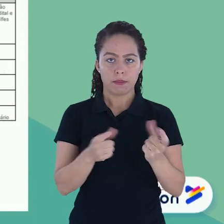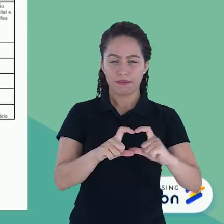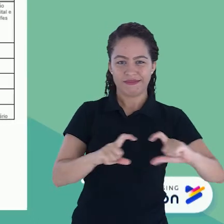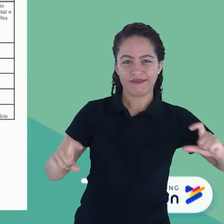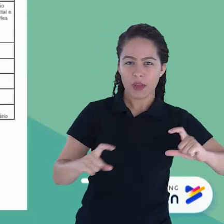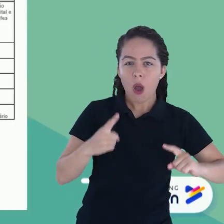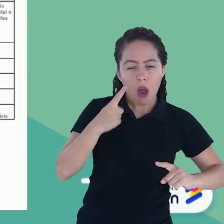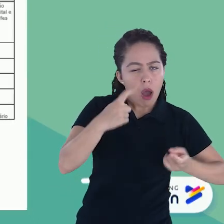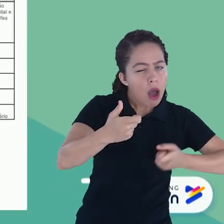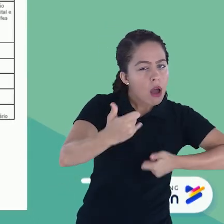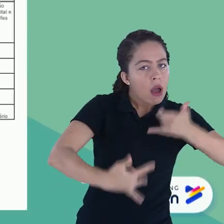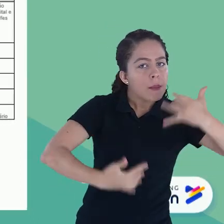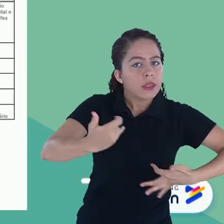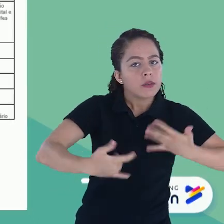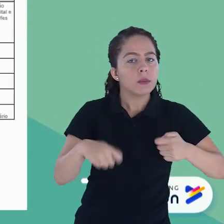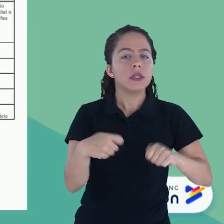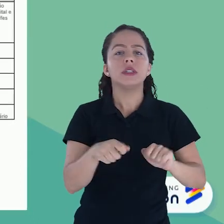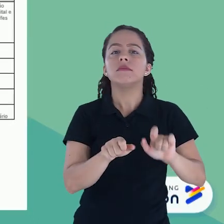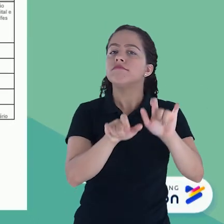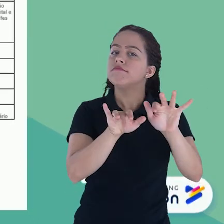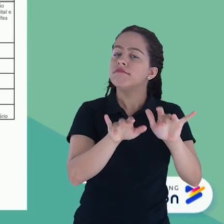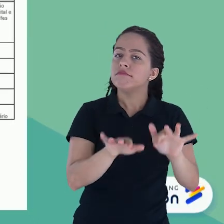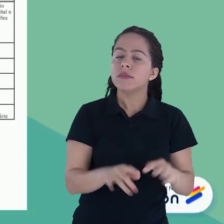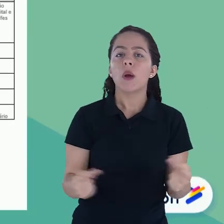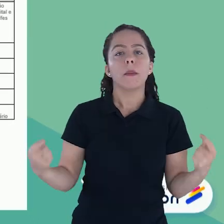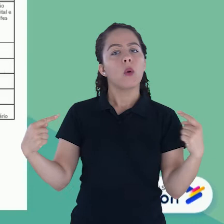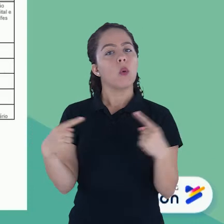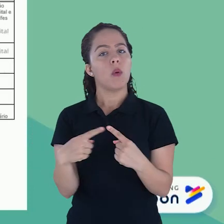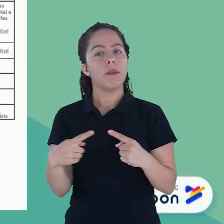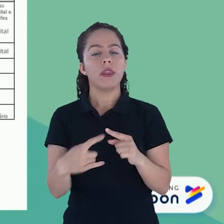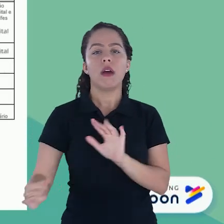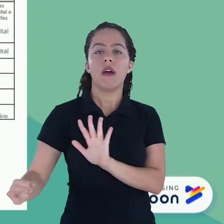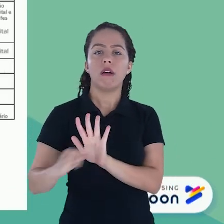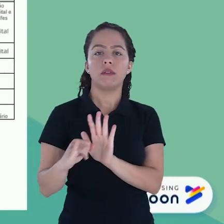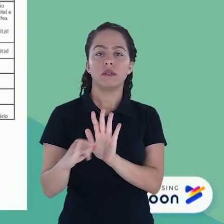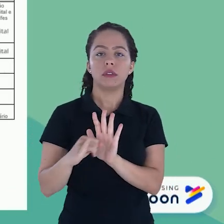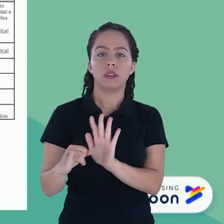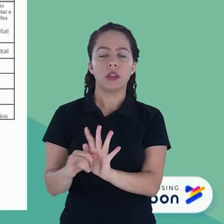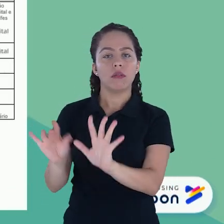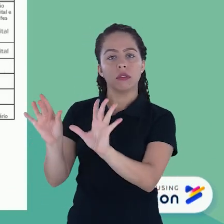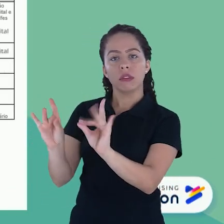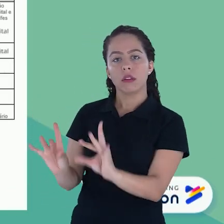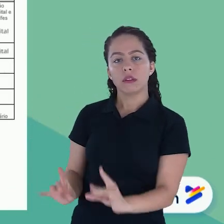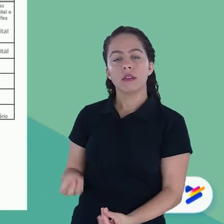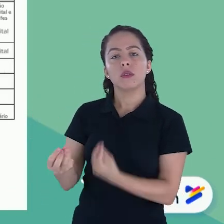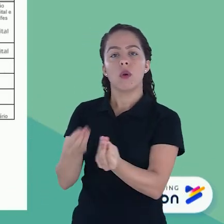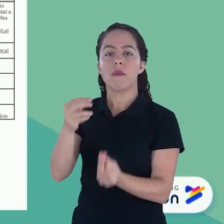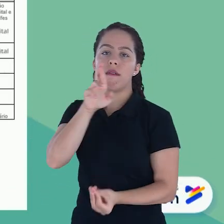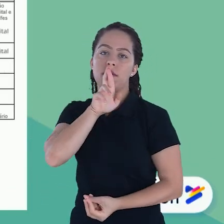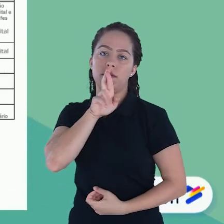E o campo de observação deve ser preenchido conforme o item do edital que justificou o resultado